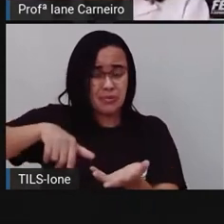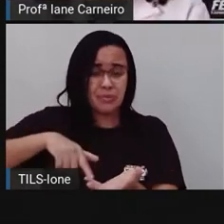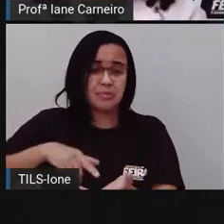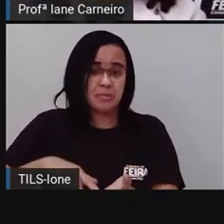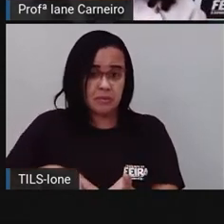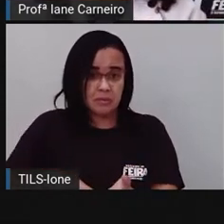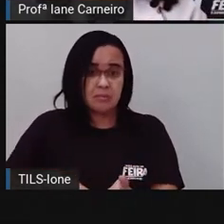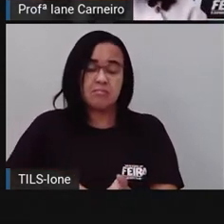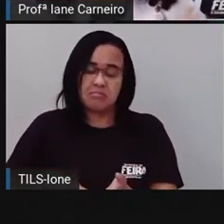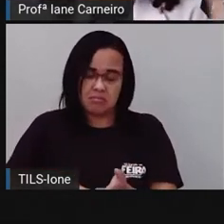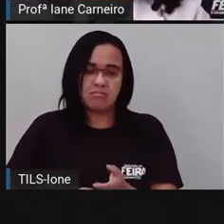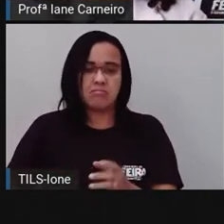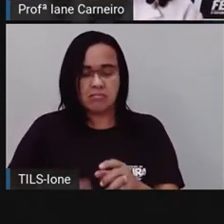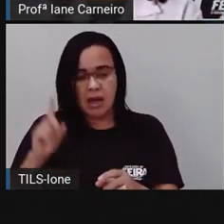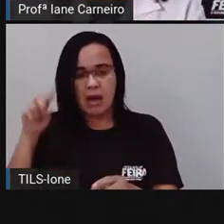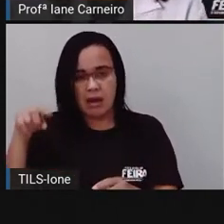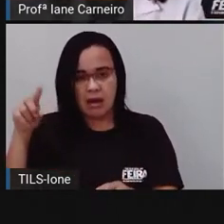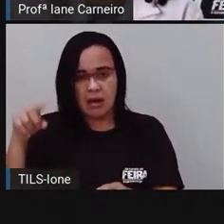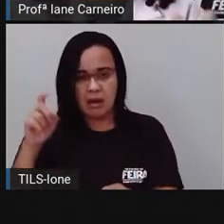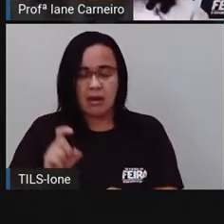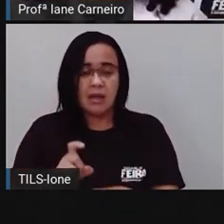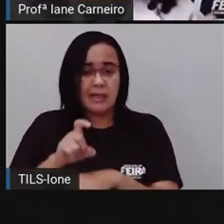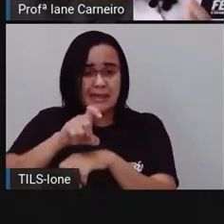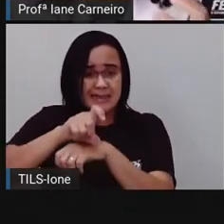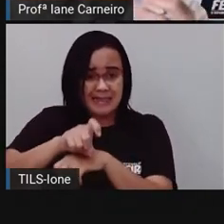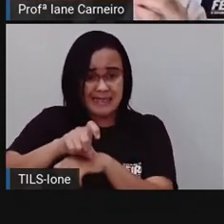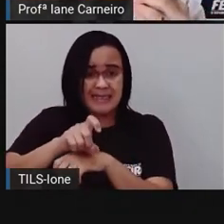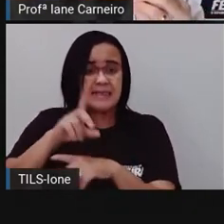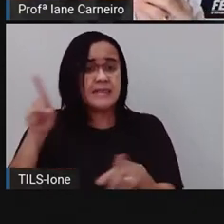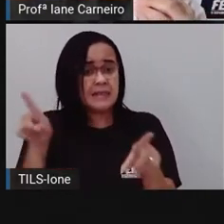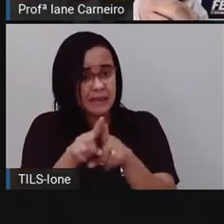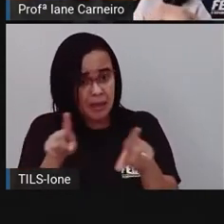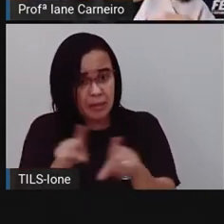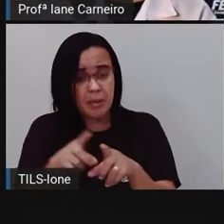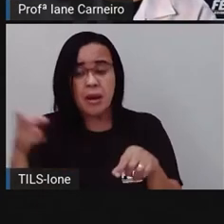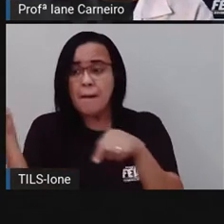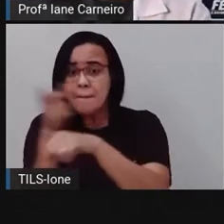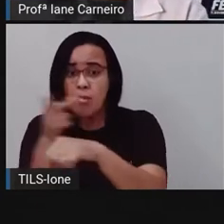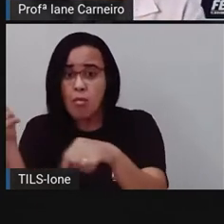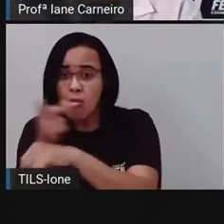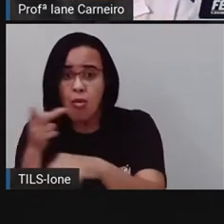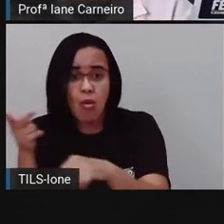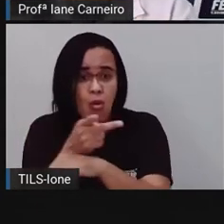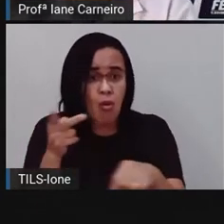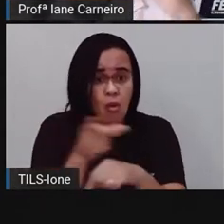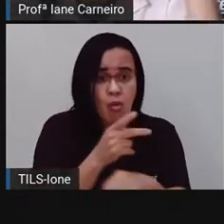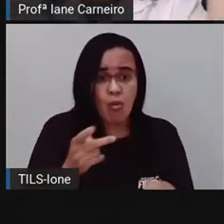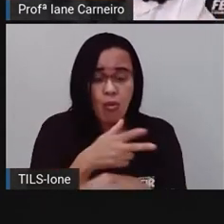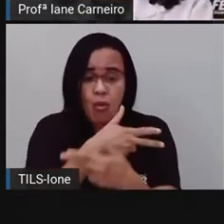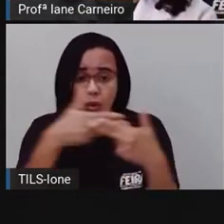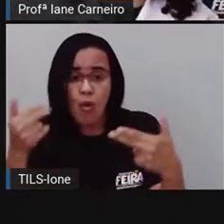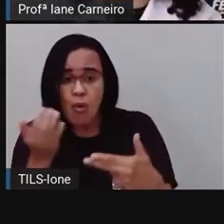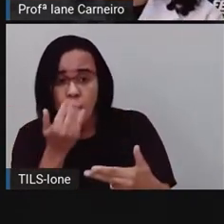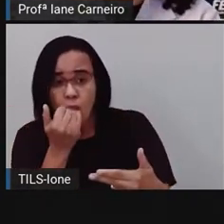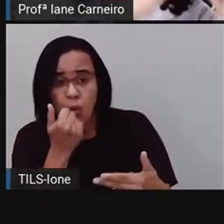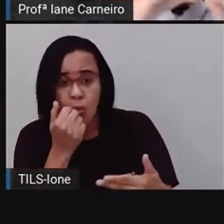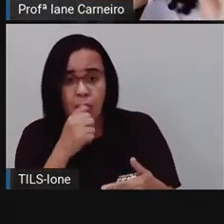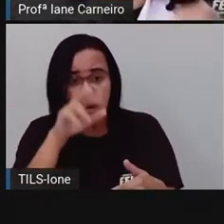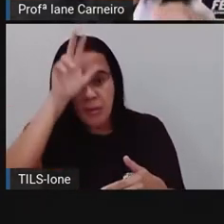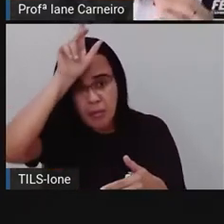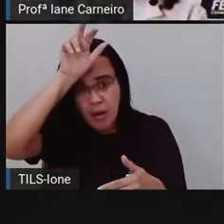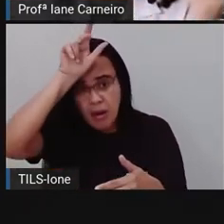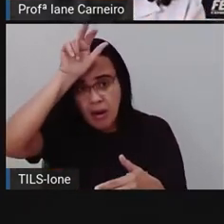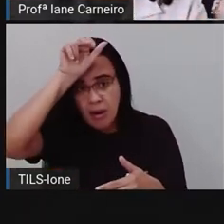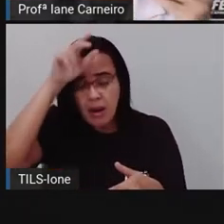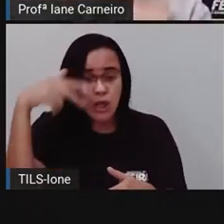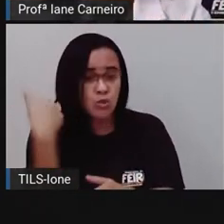descontrole todo de escorpião, de barata, né? Porque está faltando um outro animal para comer aquele, o